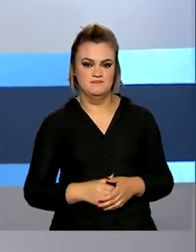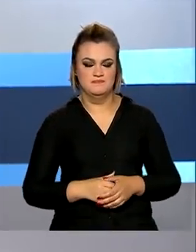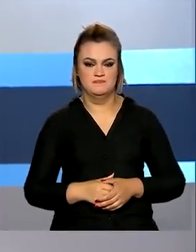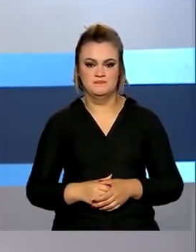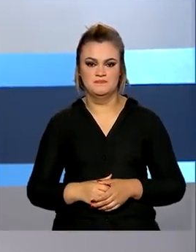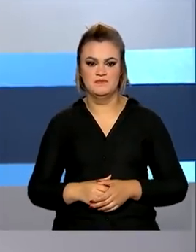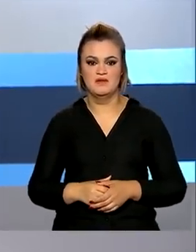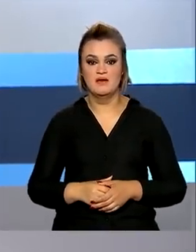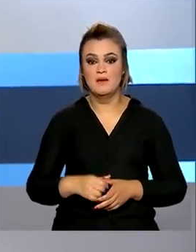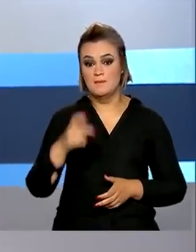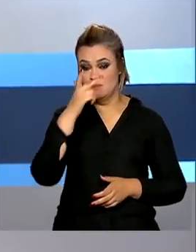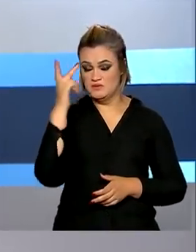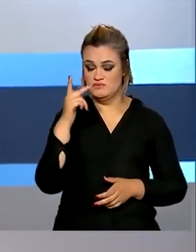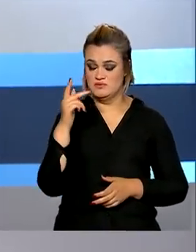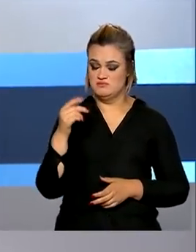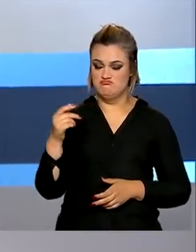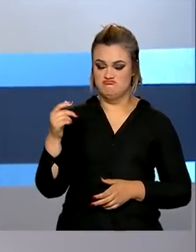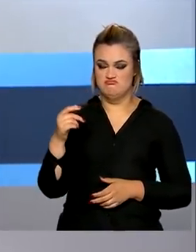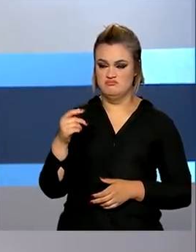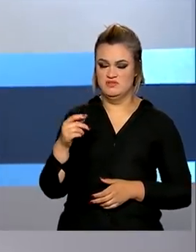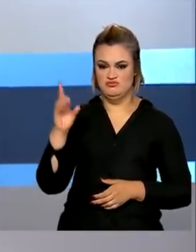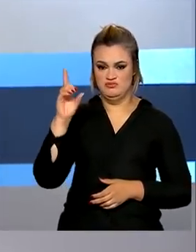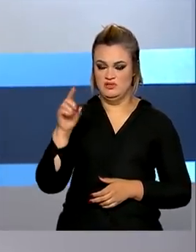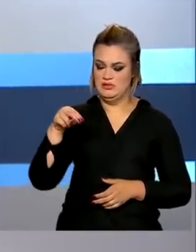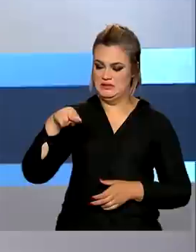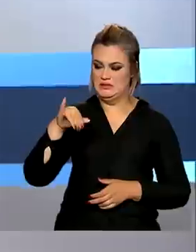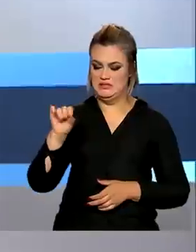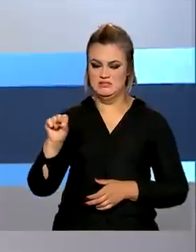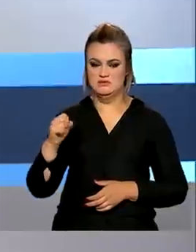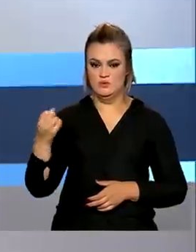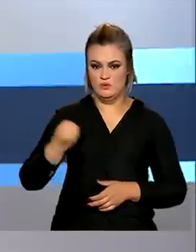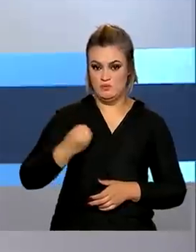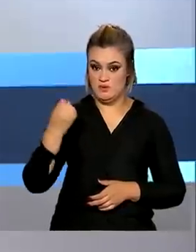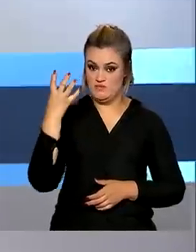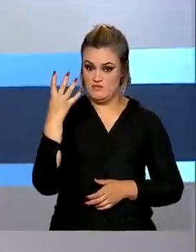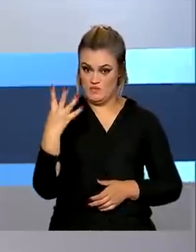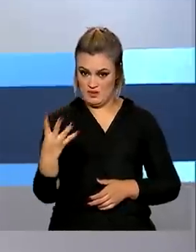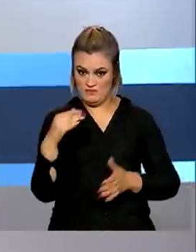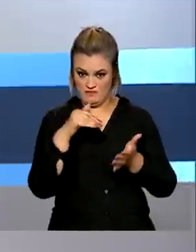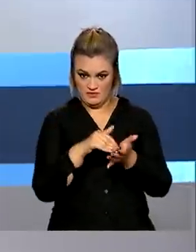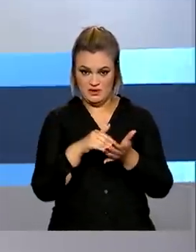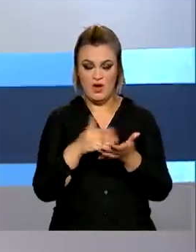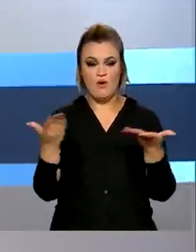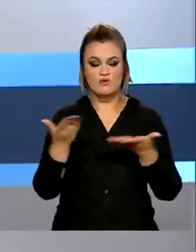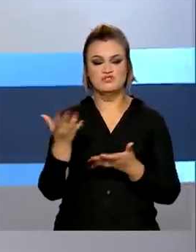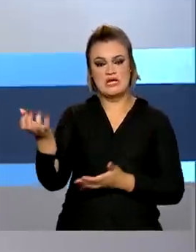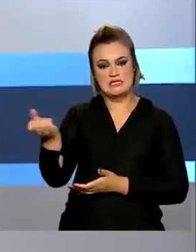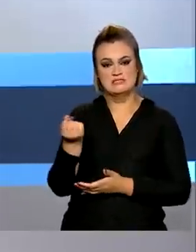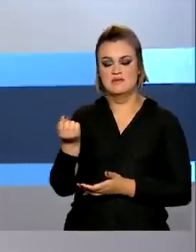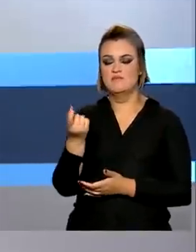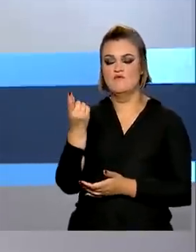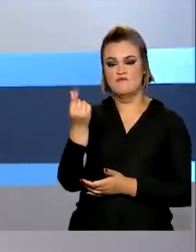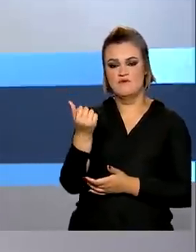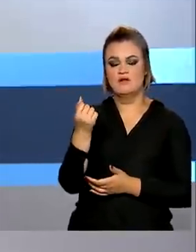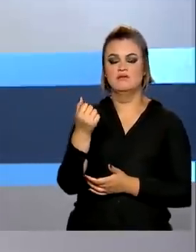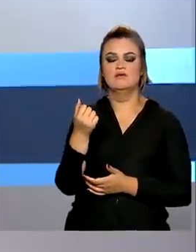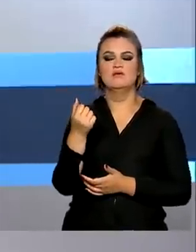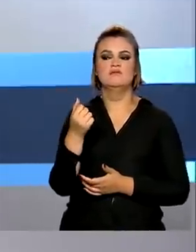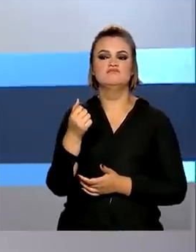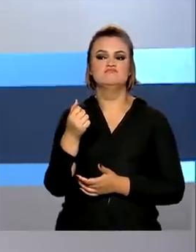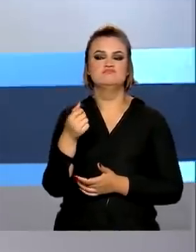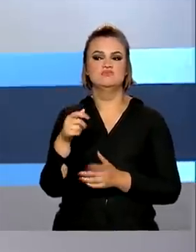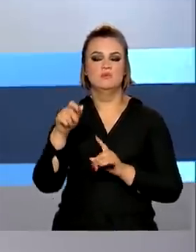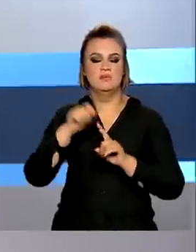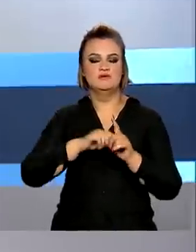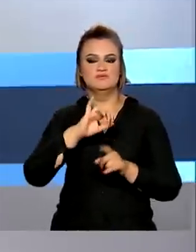Os beneficiários com o número de inscrição social, o NIS de final 4, recebem hoje a parcela de julho do Auxílio Brasil.